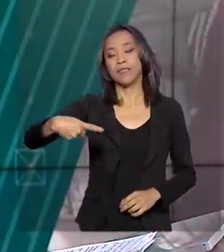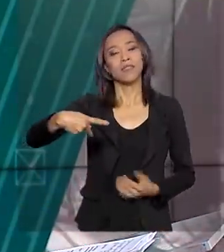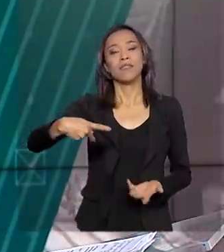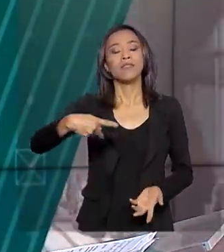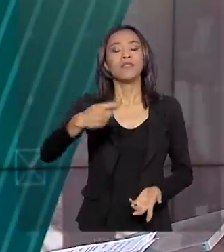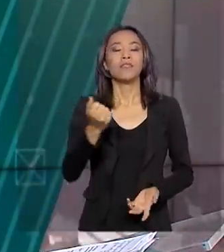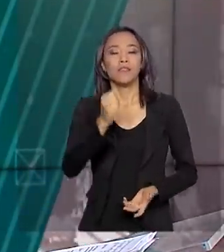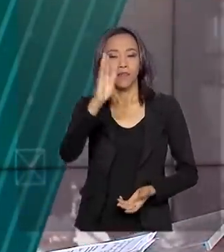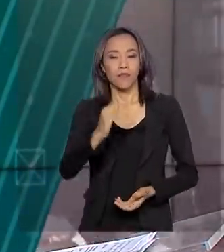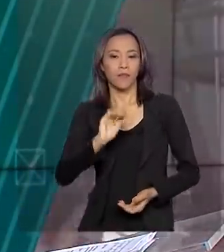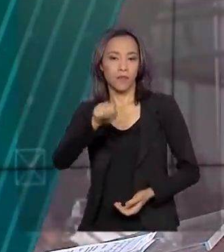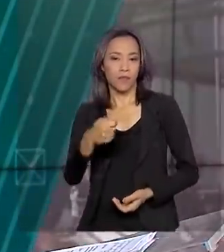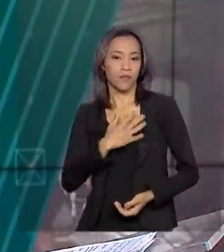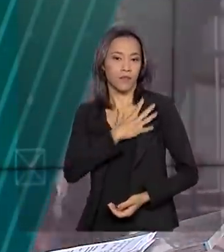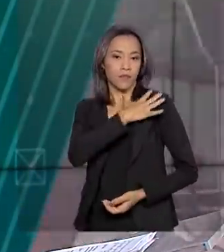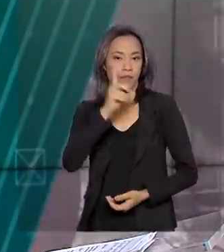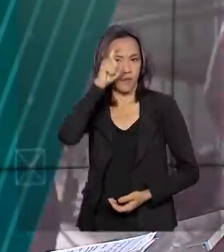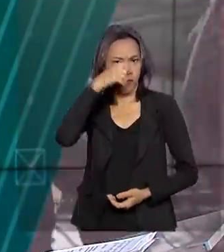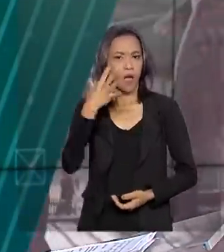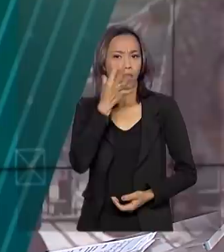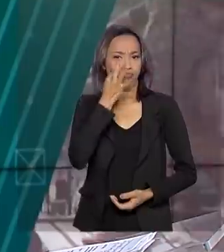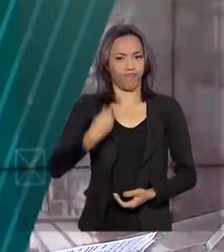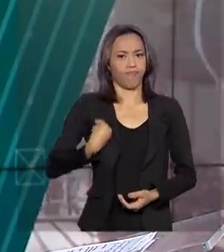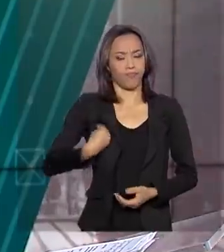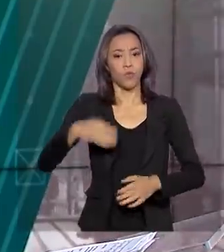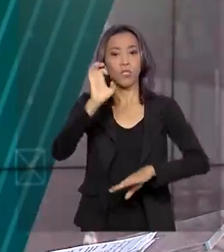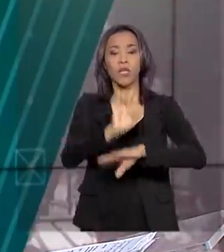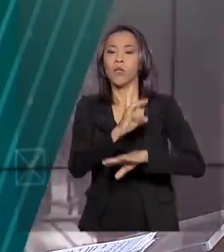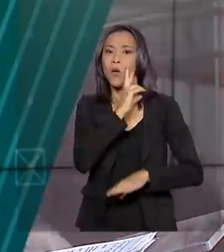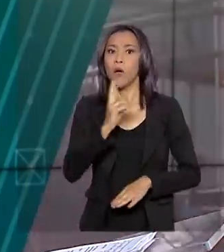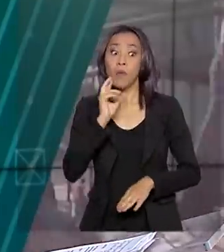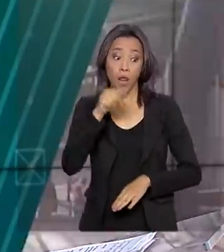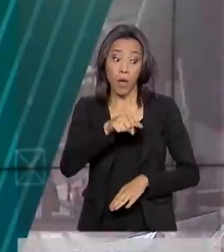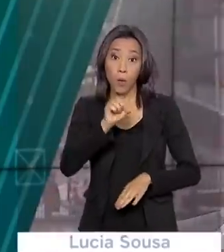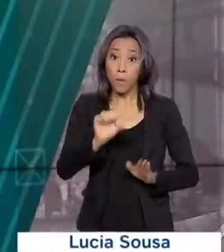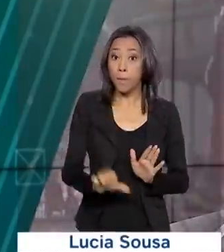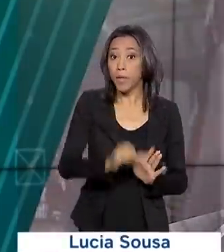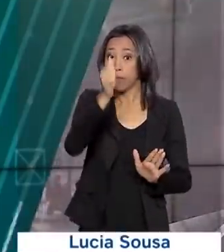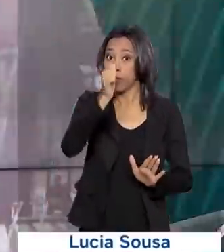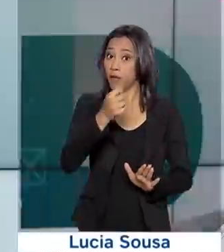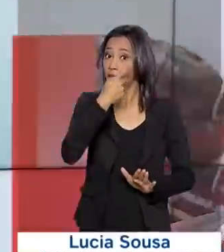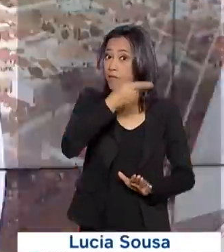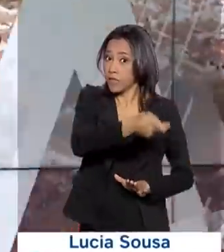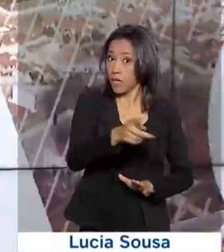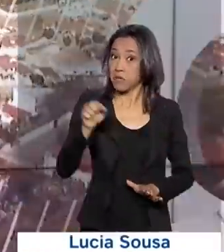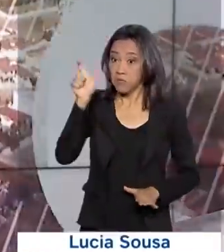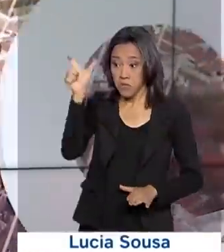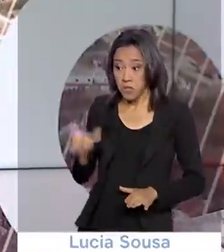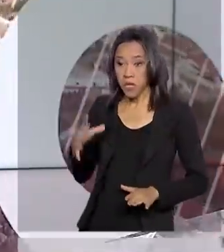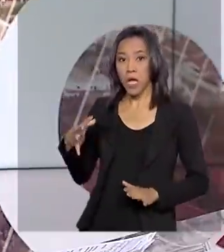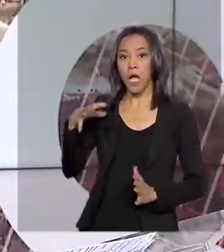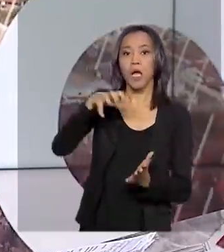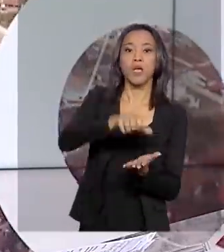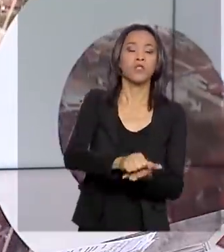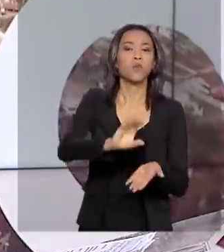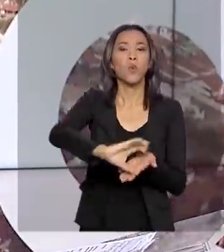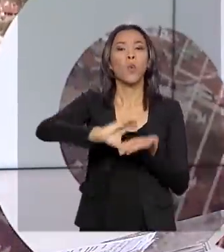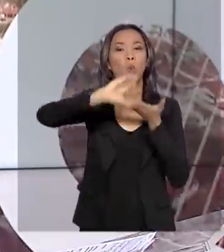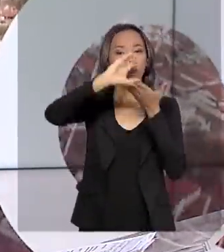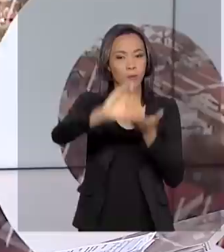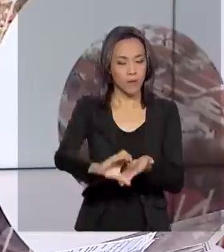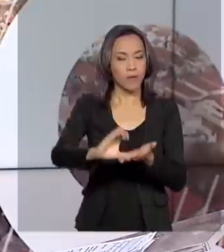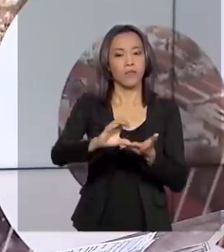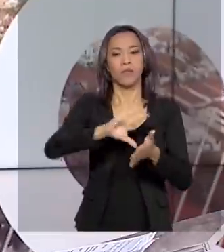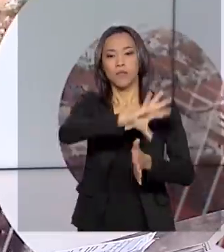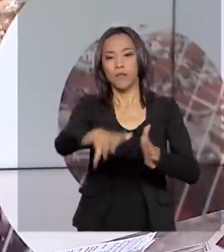Hamilton Mourão está em Roraima. O Estado foi o primeiro a ser visitado depois que ele assumiu o Conselho da Amazônia esta semana.